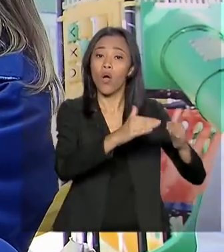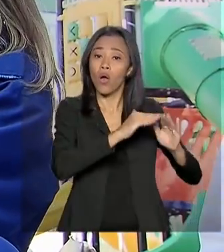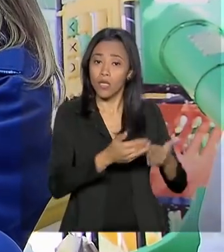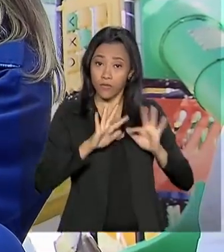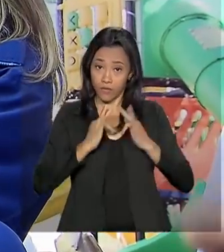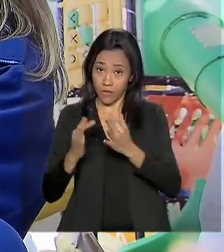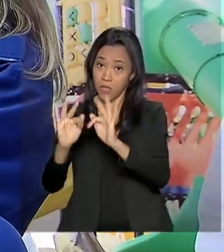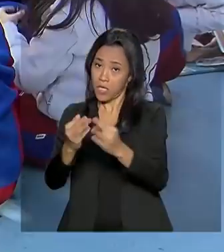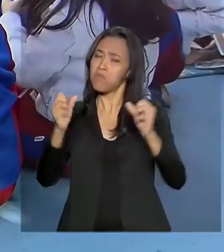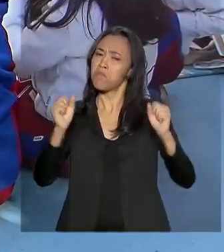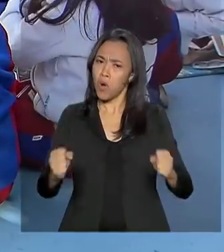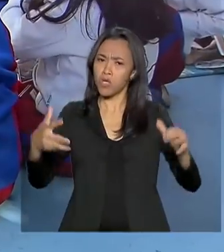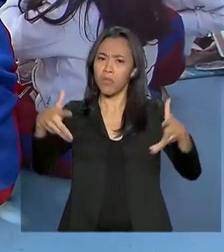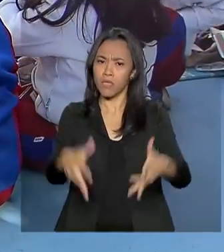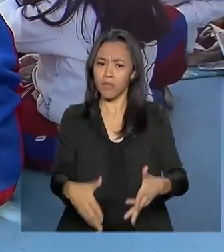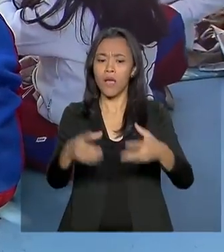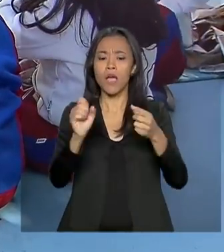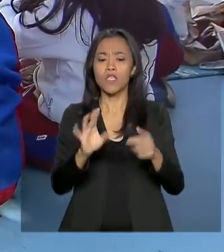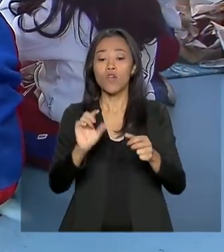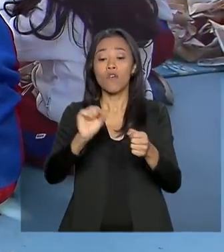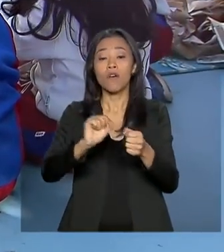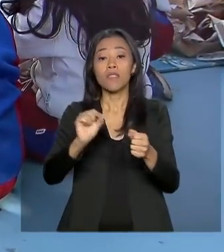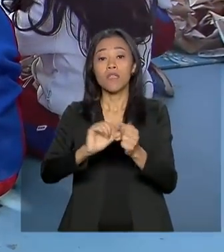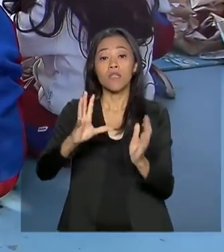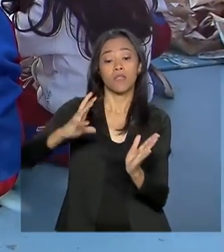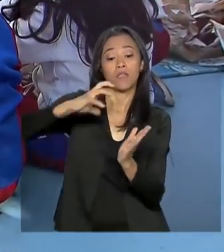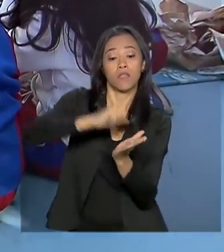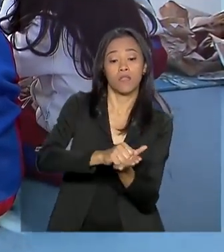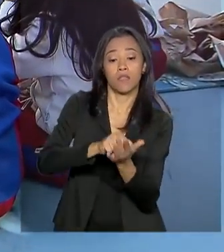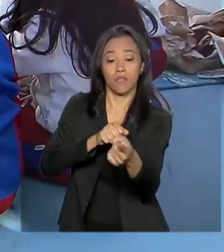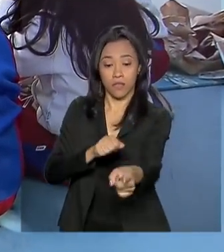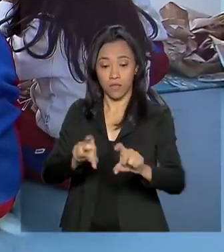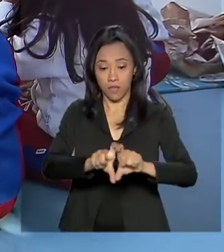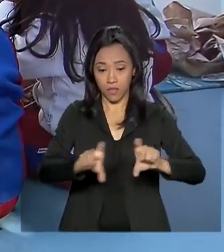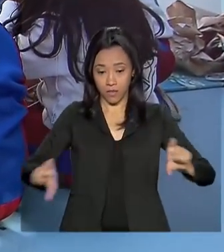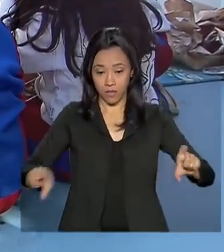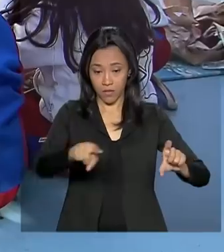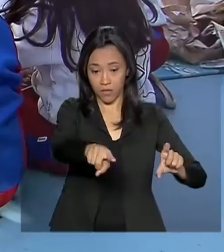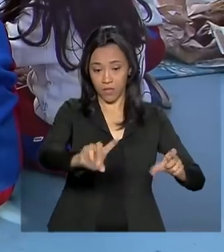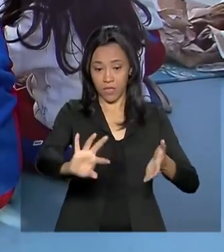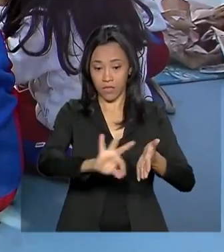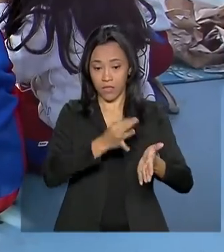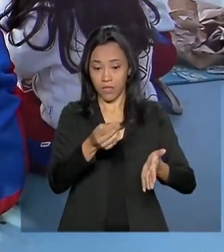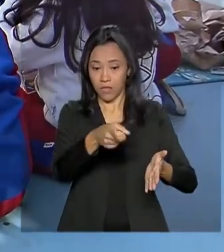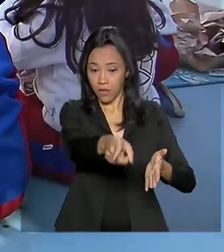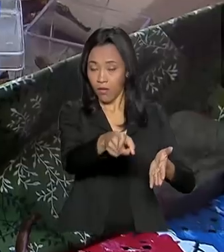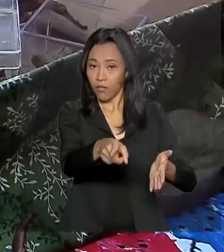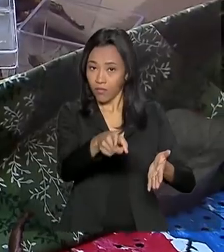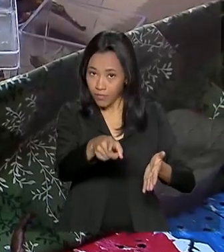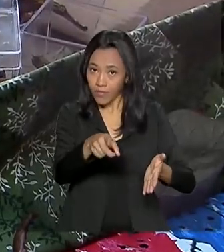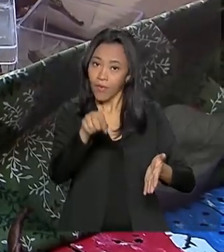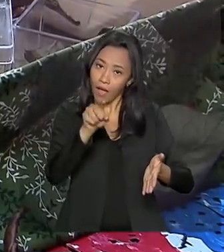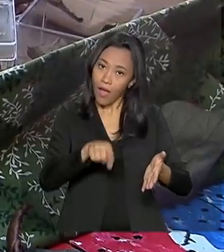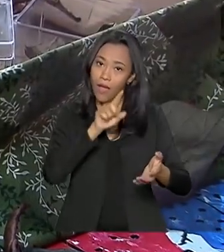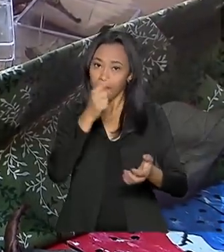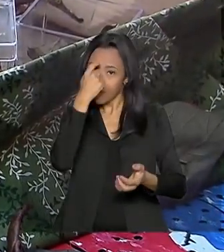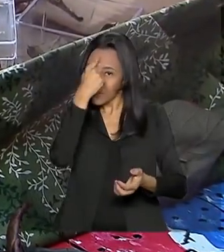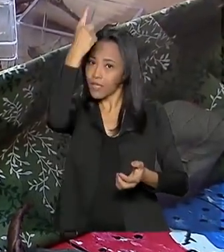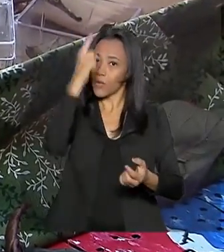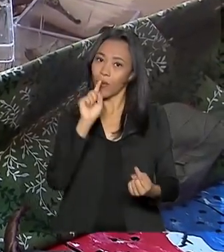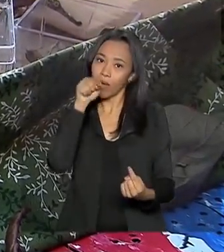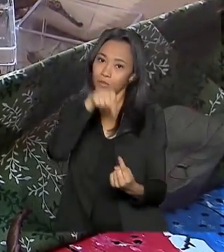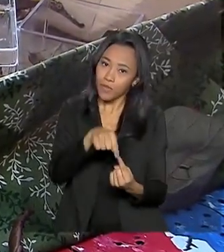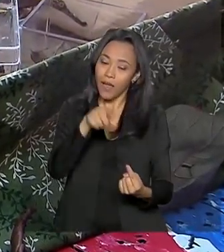participar da brincadeira. Basta fazer um cadastro no site do programa Ser Criança é Natural. A idealizadora do